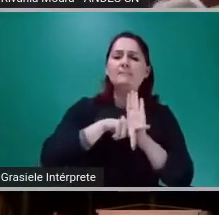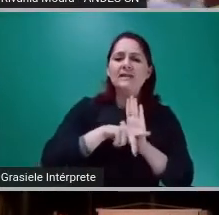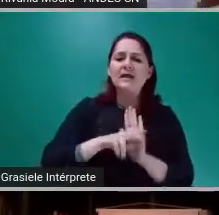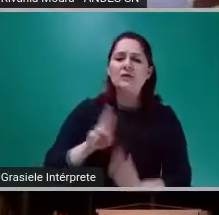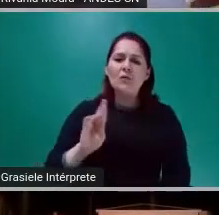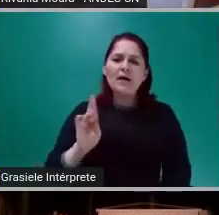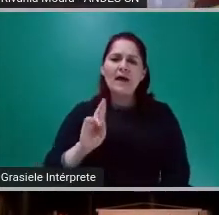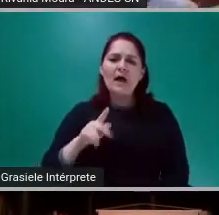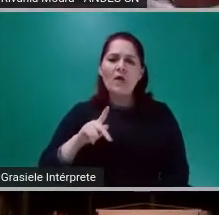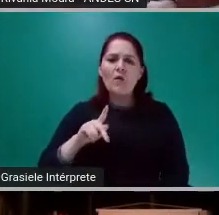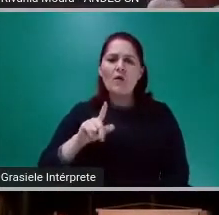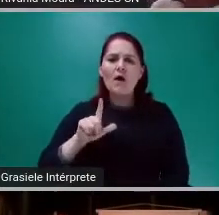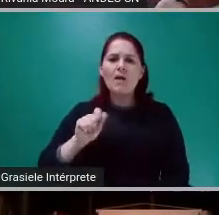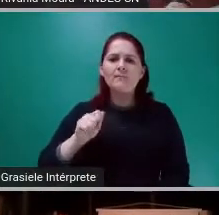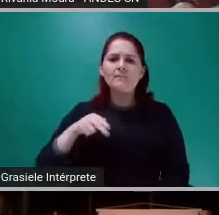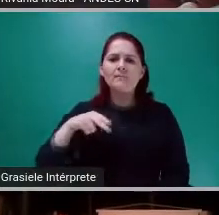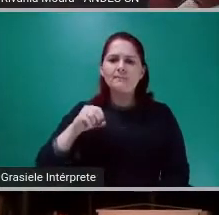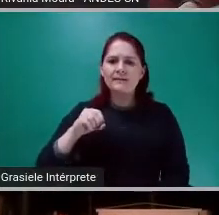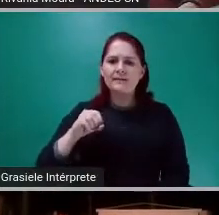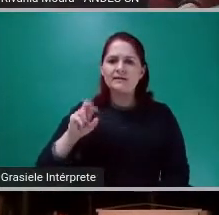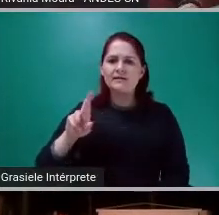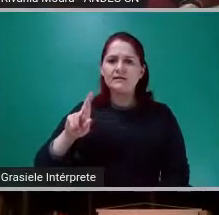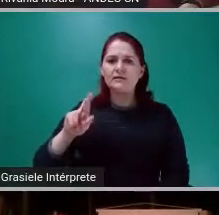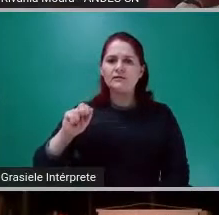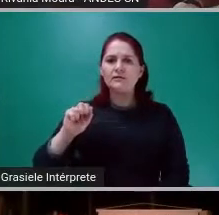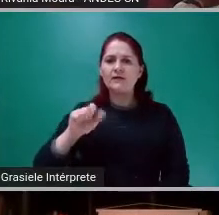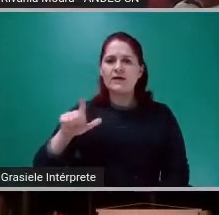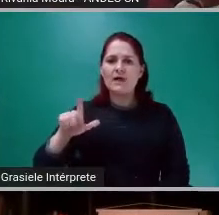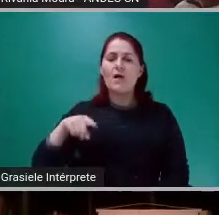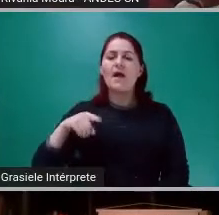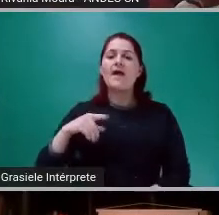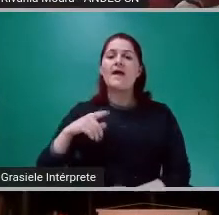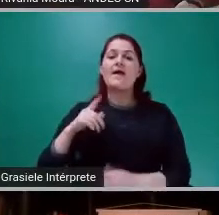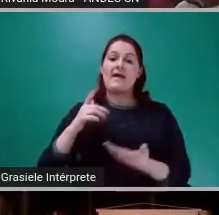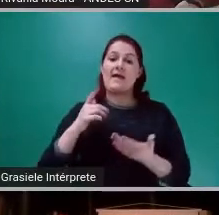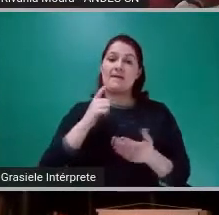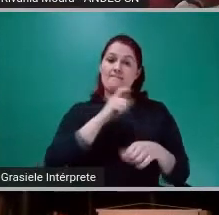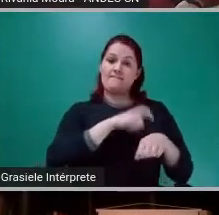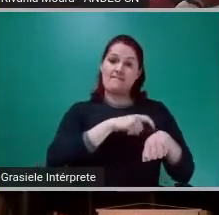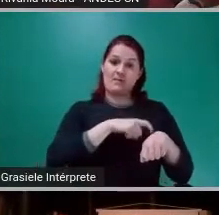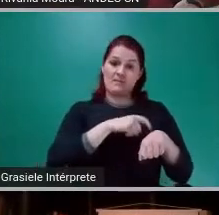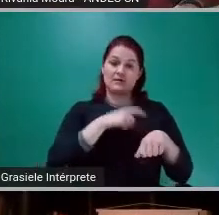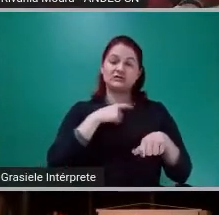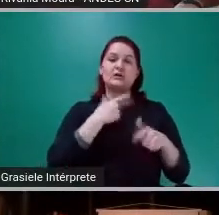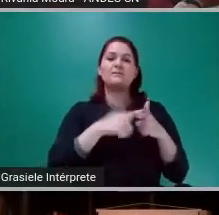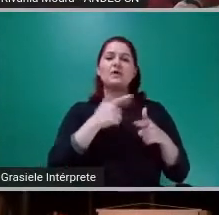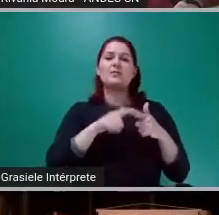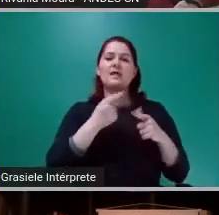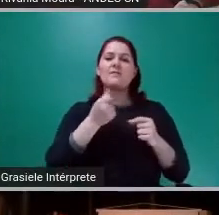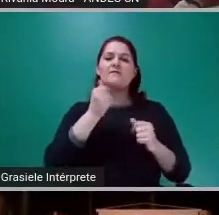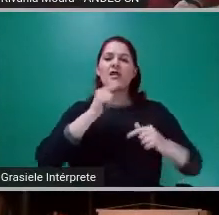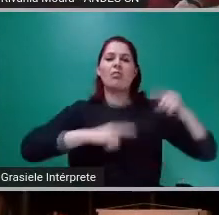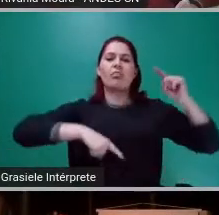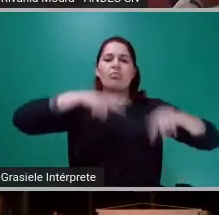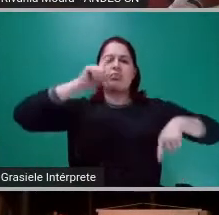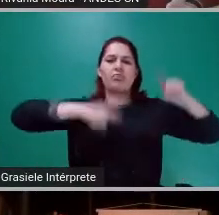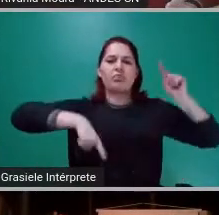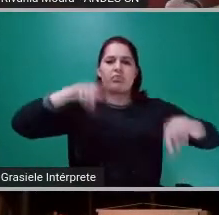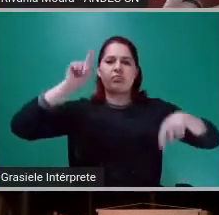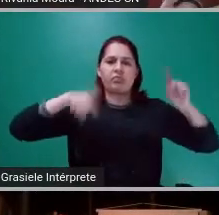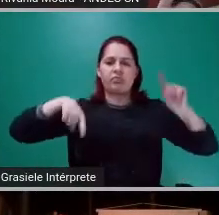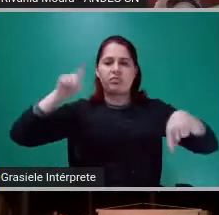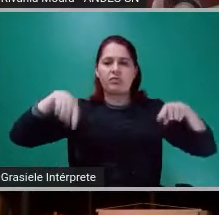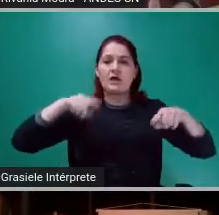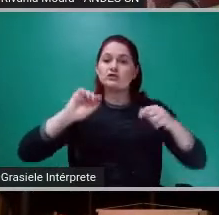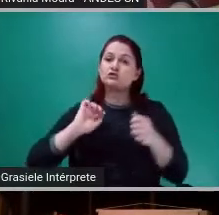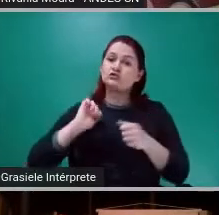substitui a crise terminal do sistema de preços do ciclo da industrialização